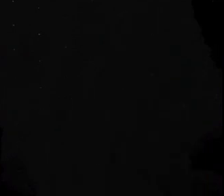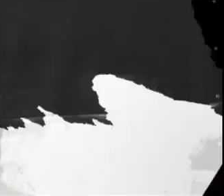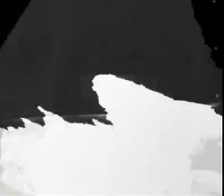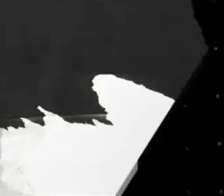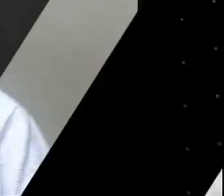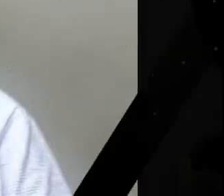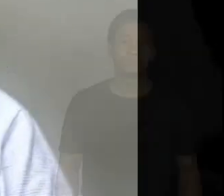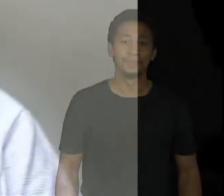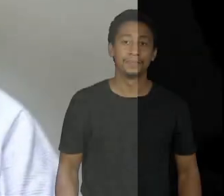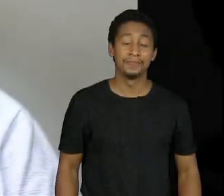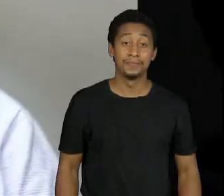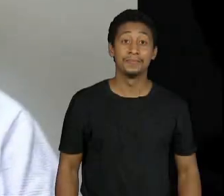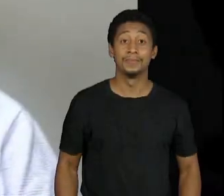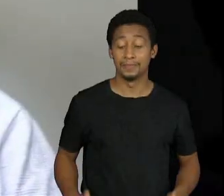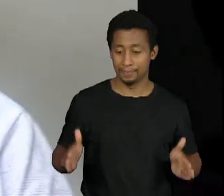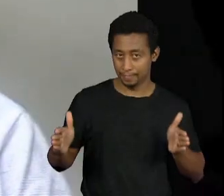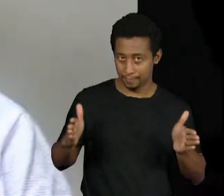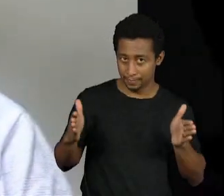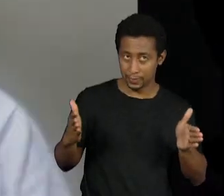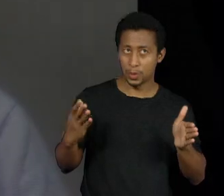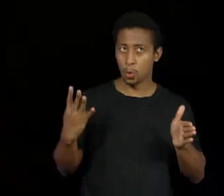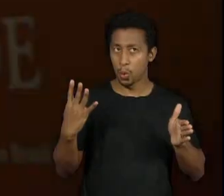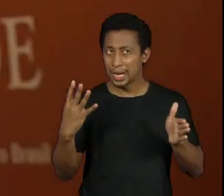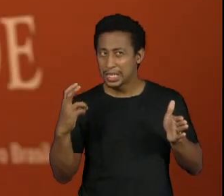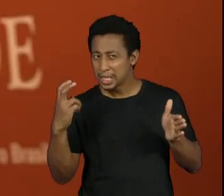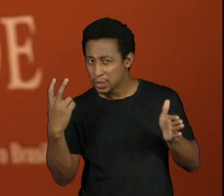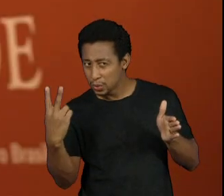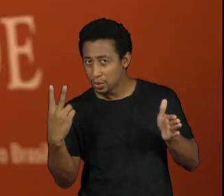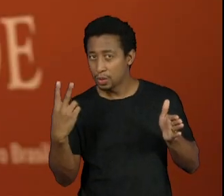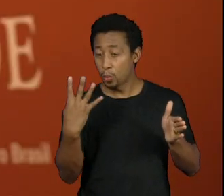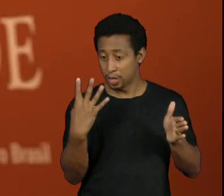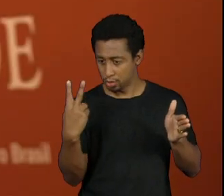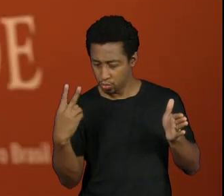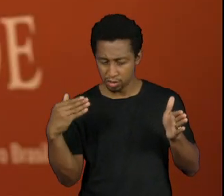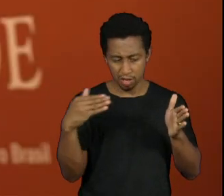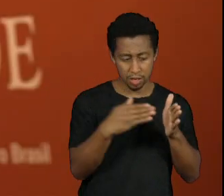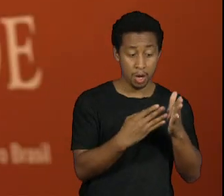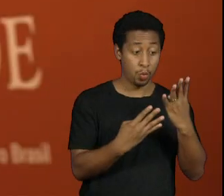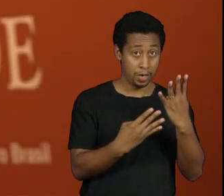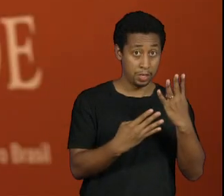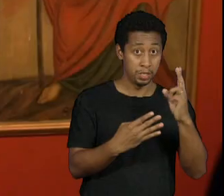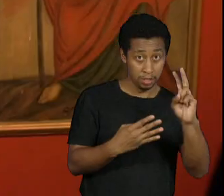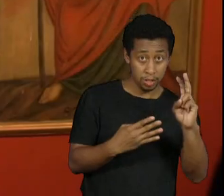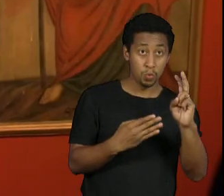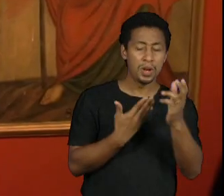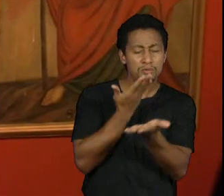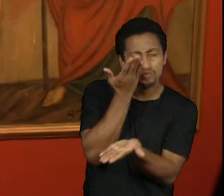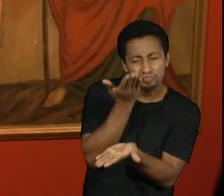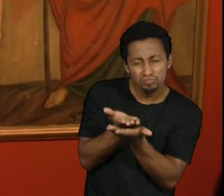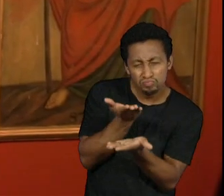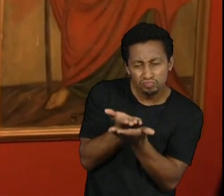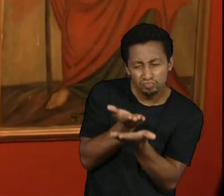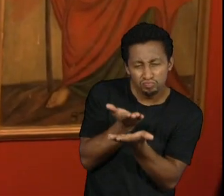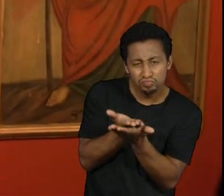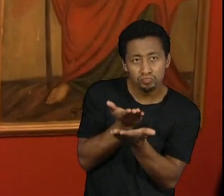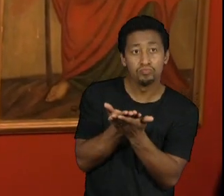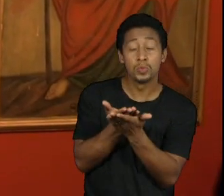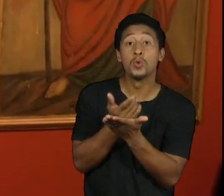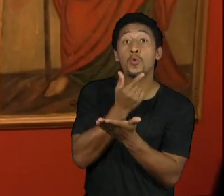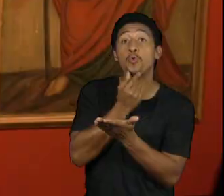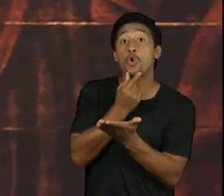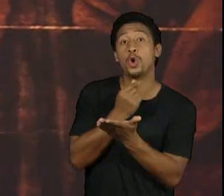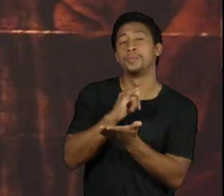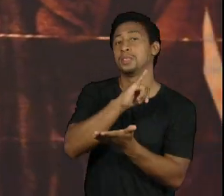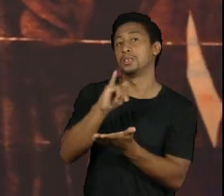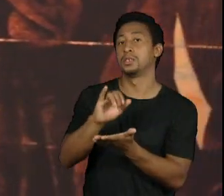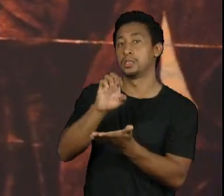de 42 a 45 ele se debruça o estudo da vida do jesuíno e todos esses estudos